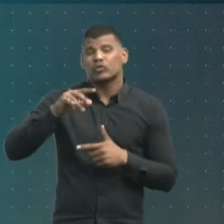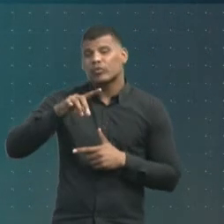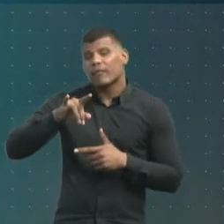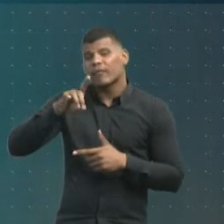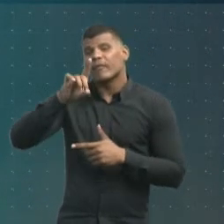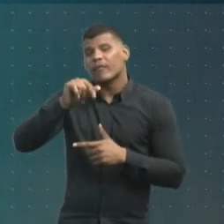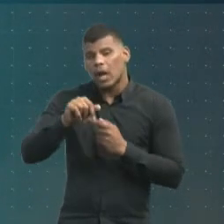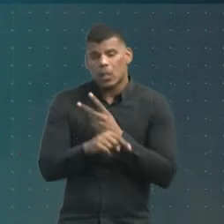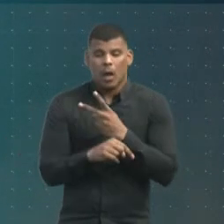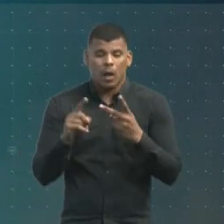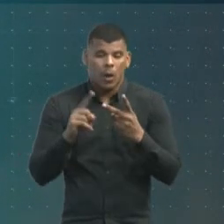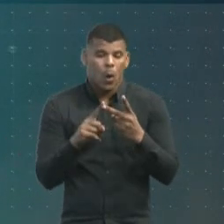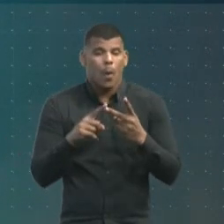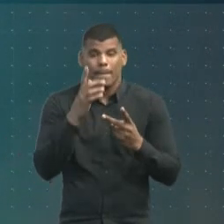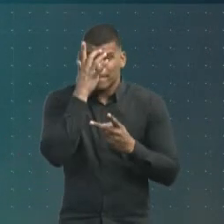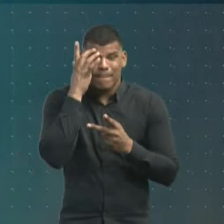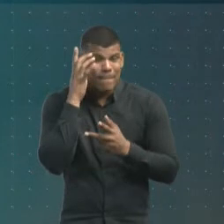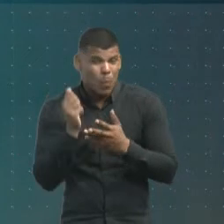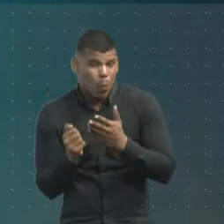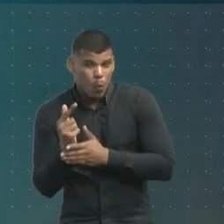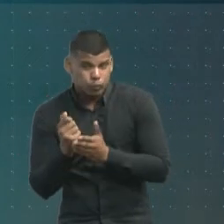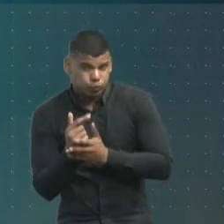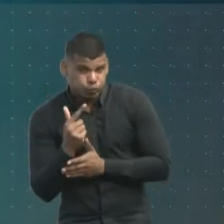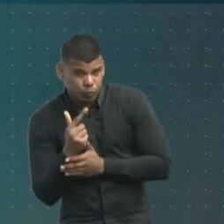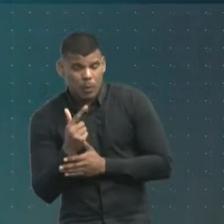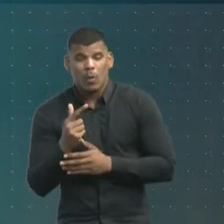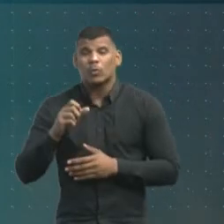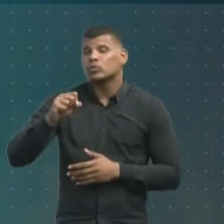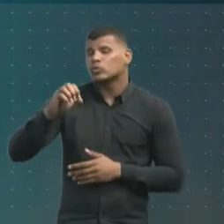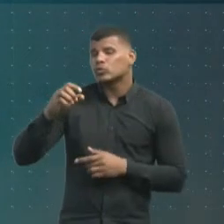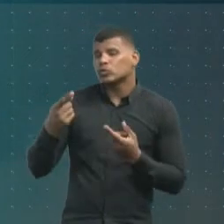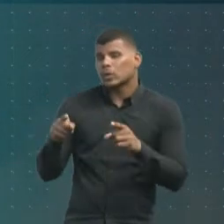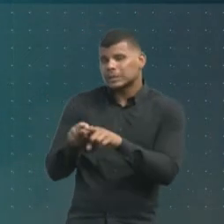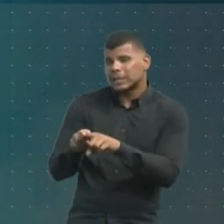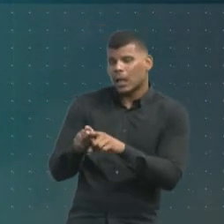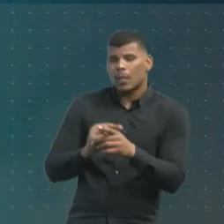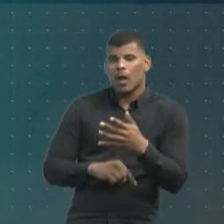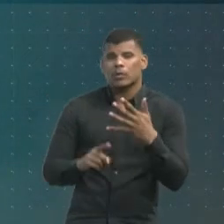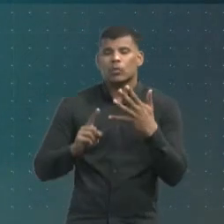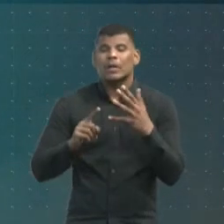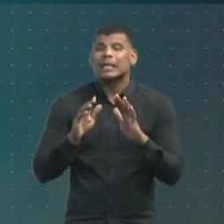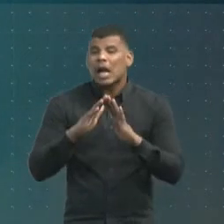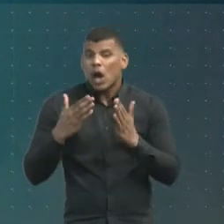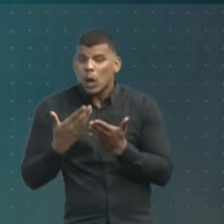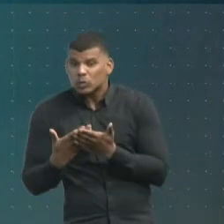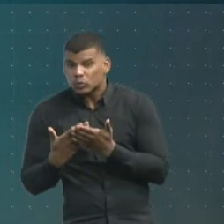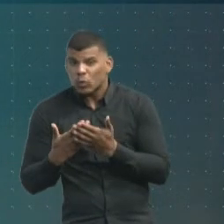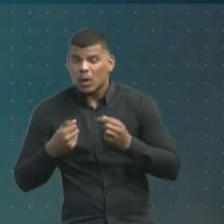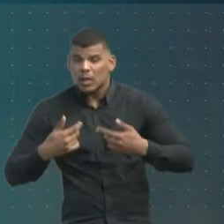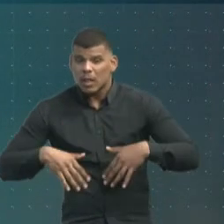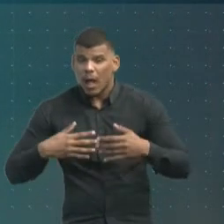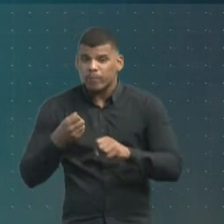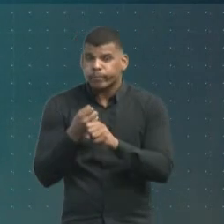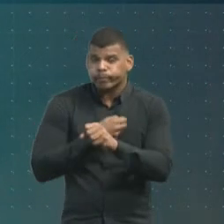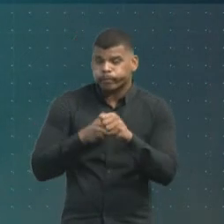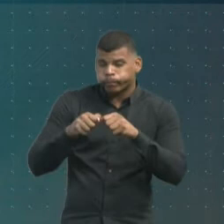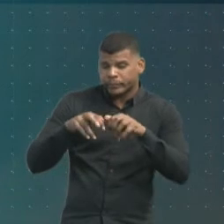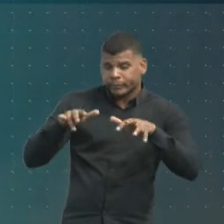conflito do consumidor, conflito societário, conflito escolar, difamação,